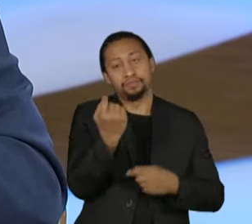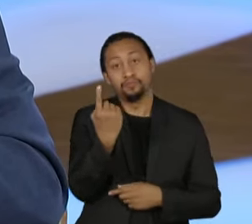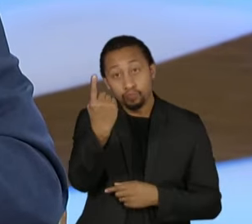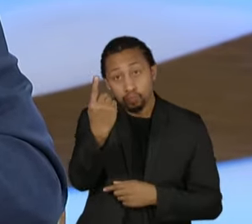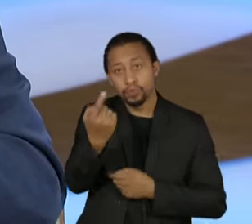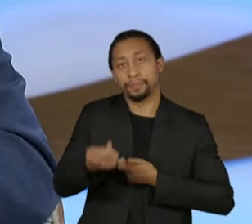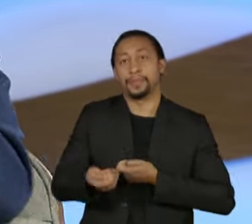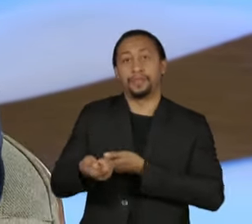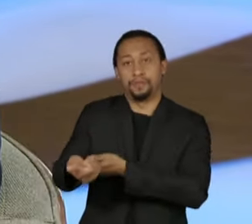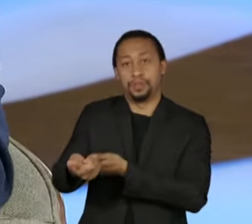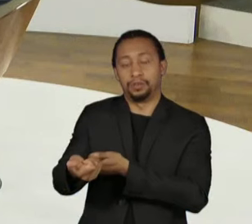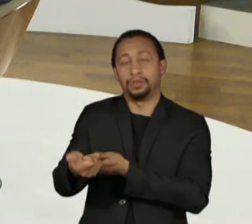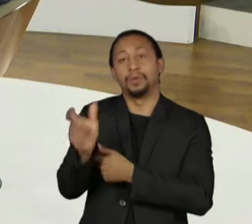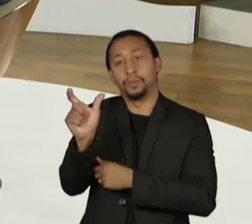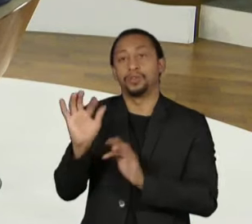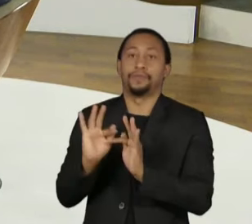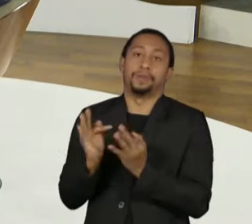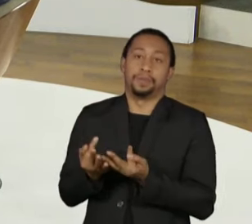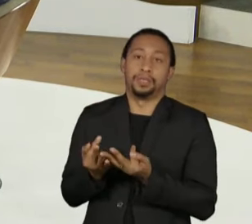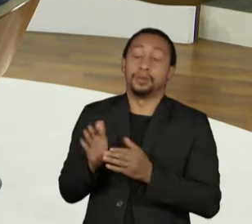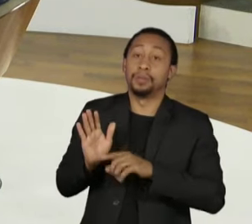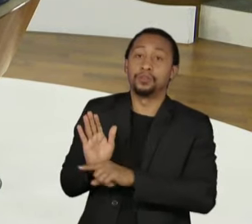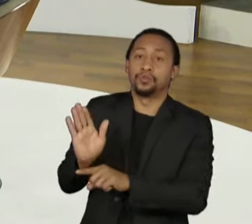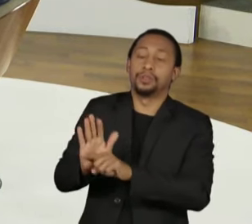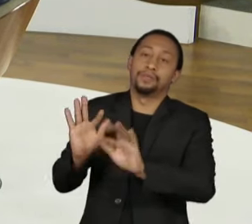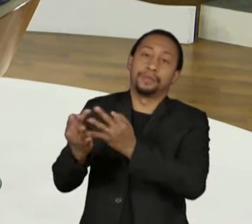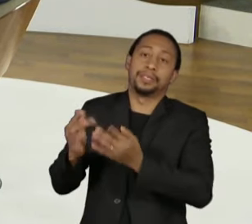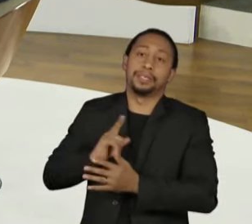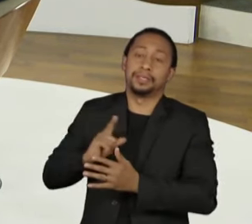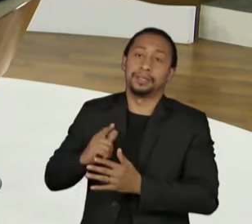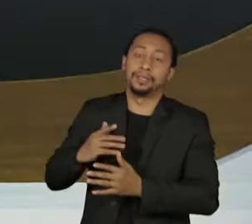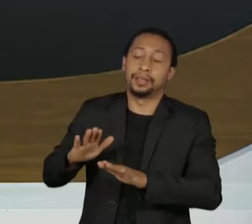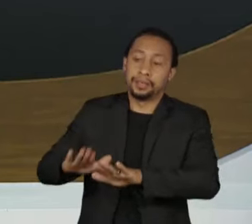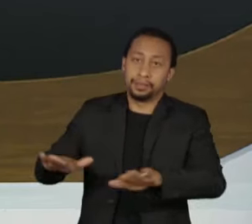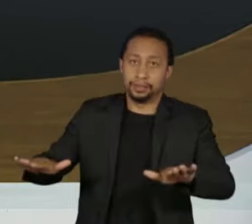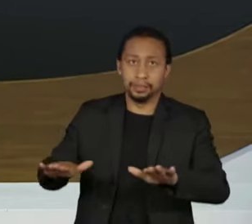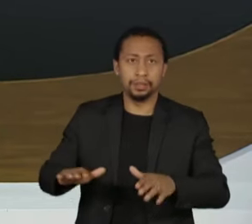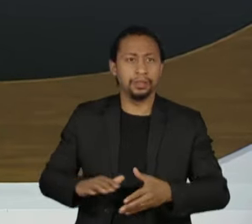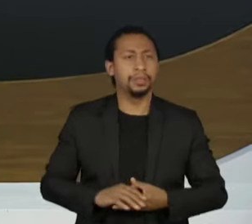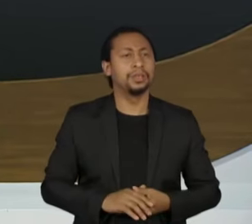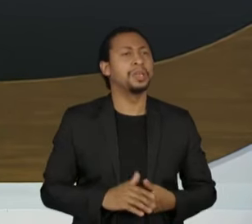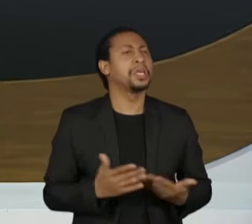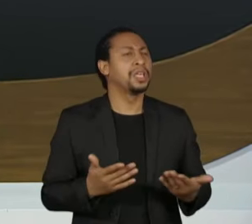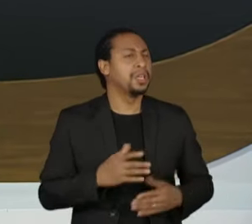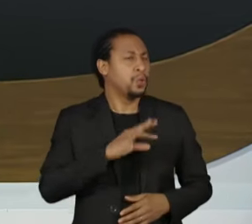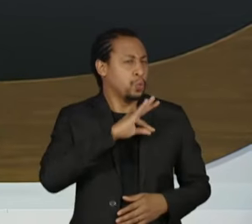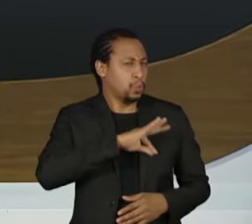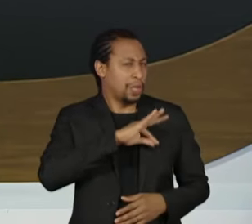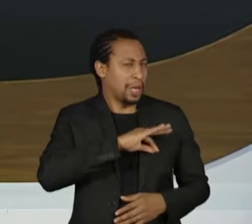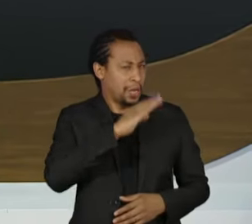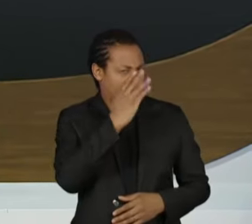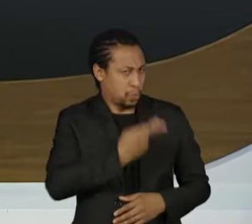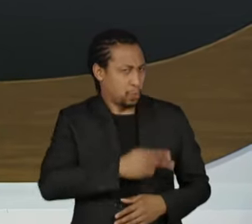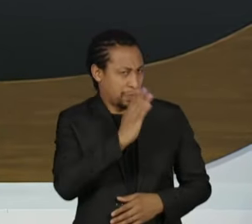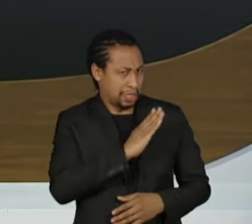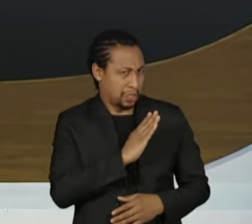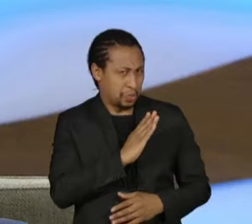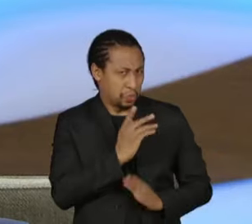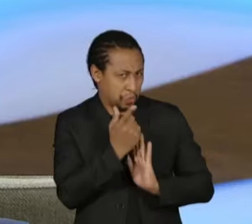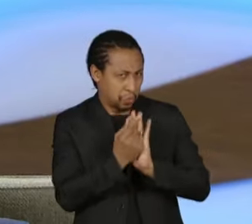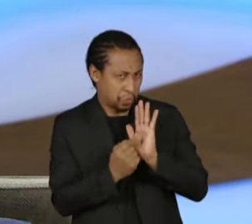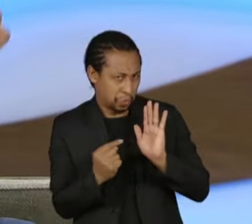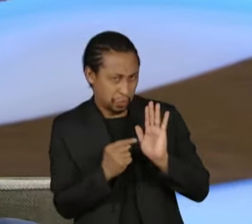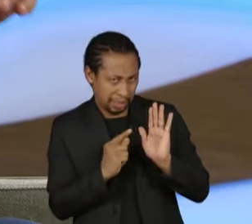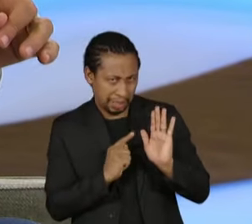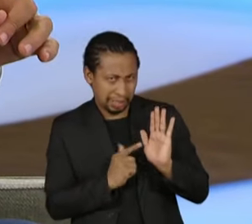famílias que têm crianças, é que dá os 175. Então, o salário mínimo está dentro do orçamento. Está dentro do orçamento. Desde esses 105,